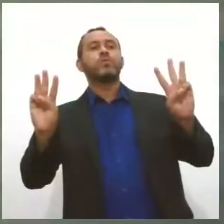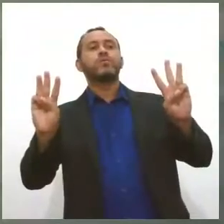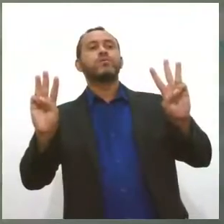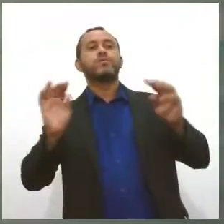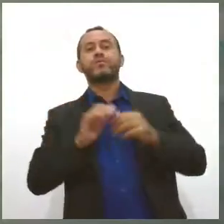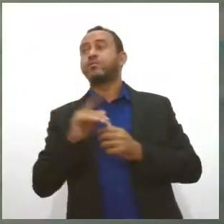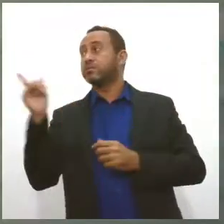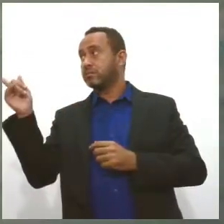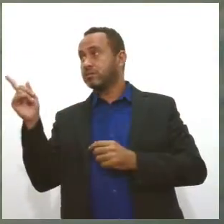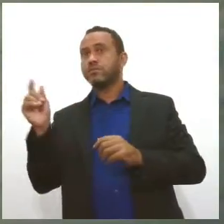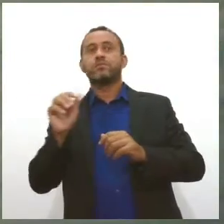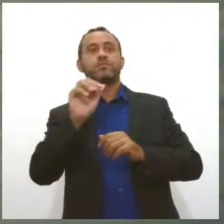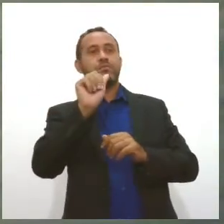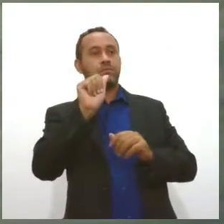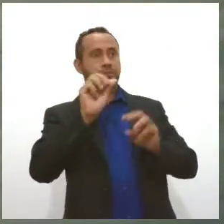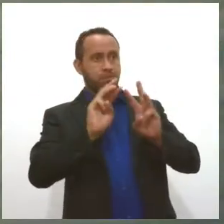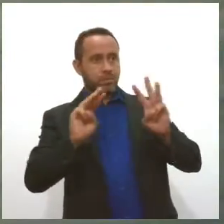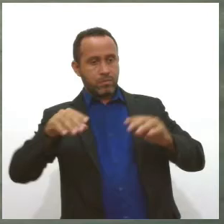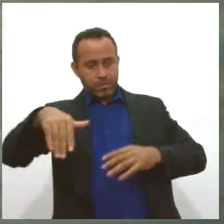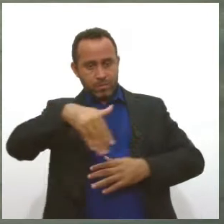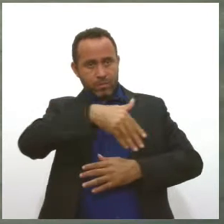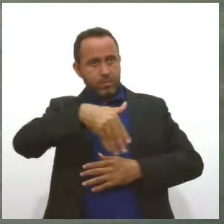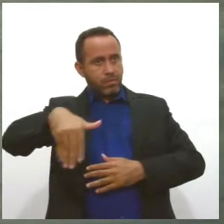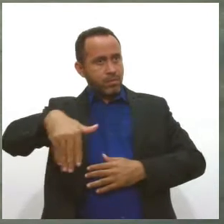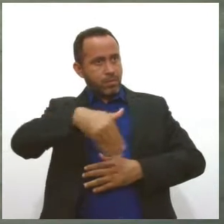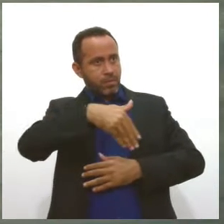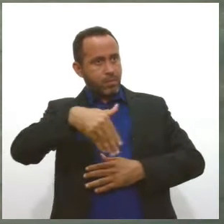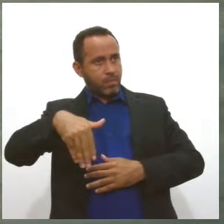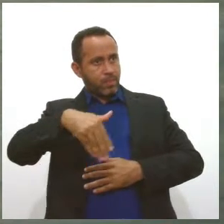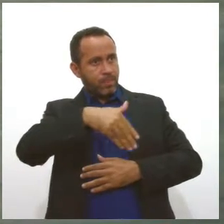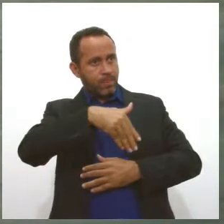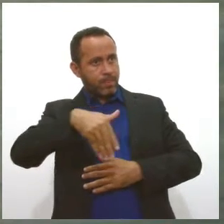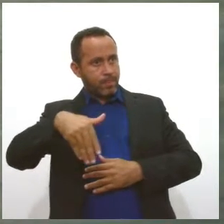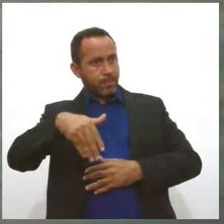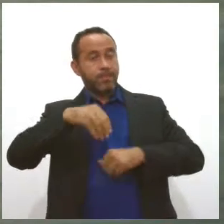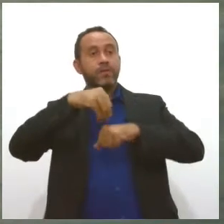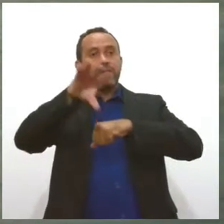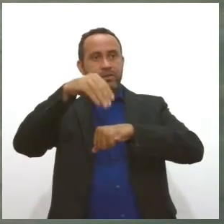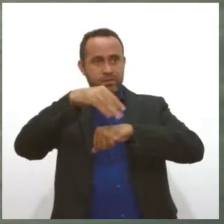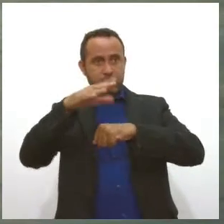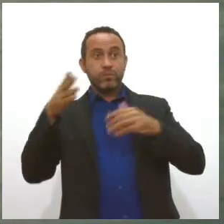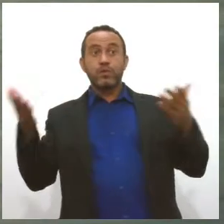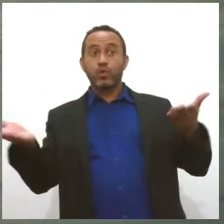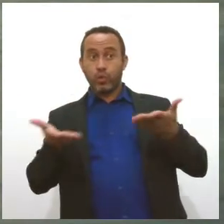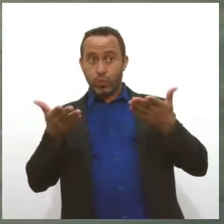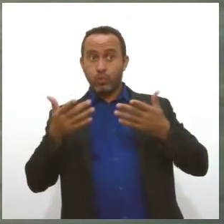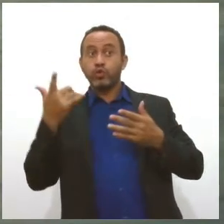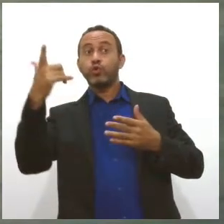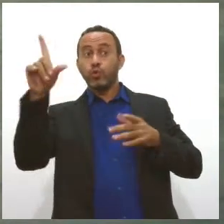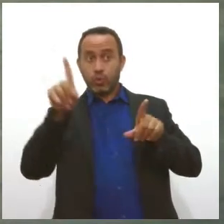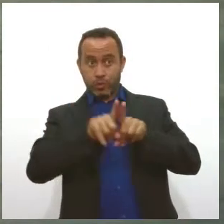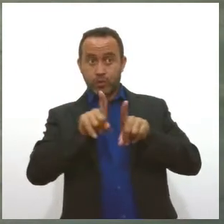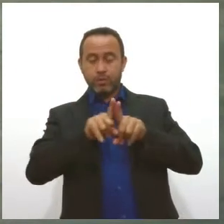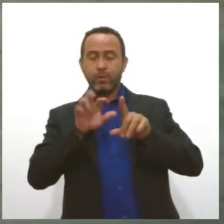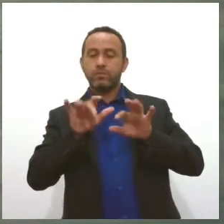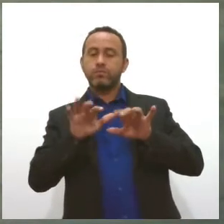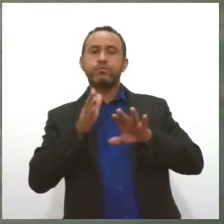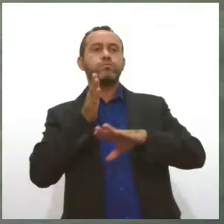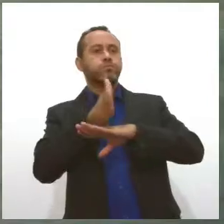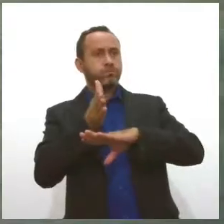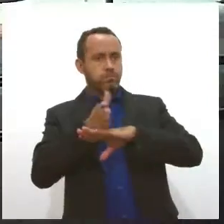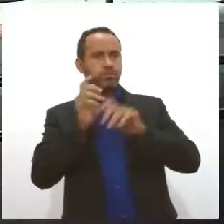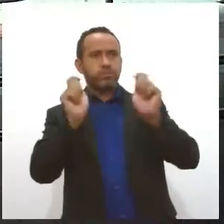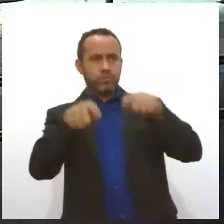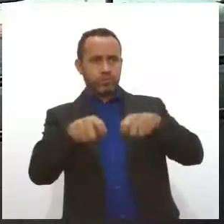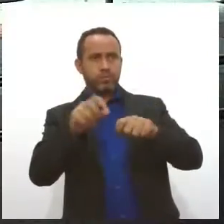Então, é ual.se.leg.br. Essas informações de hoje e outras, é só acessar o nosso site, Valkyria.